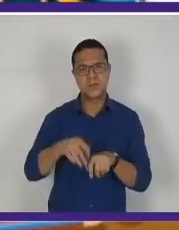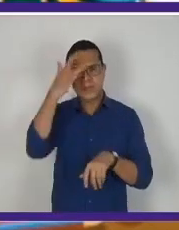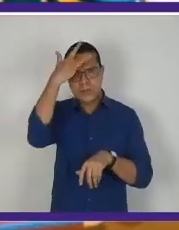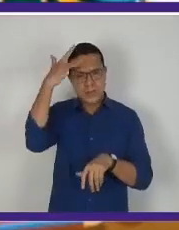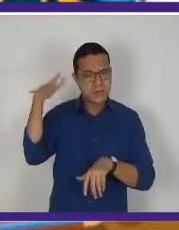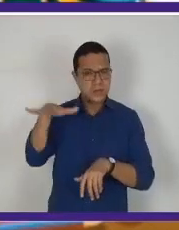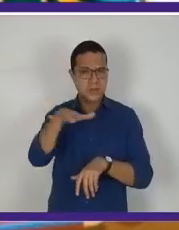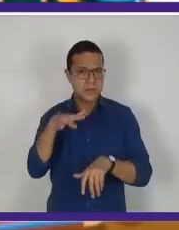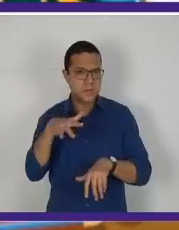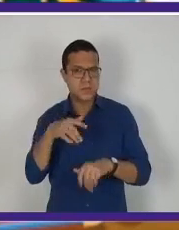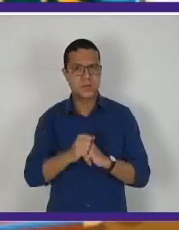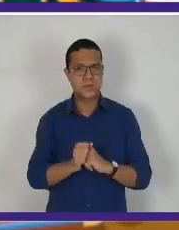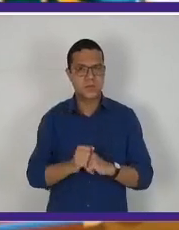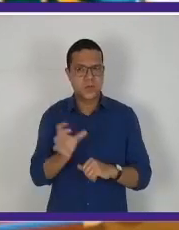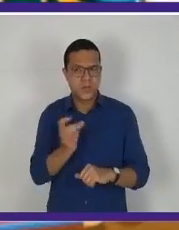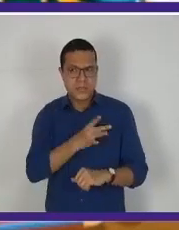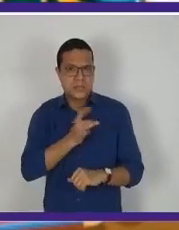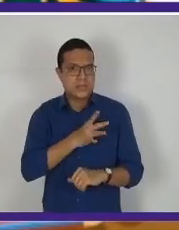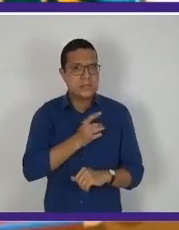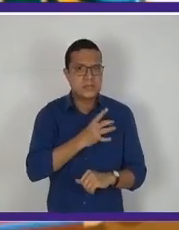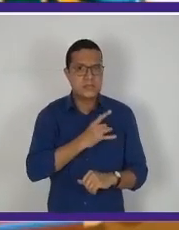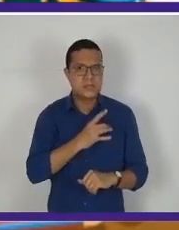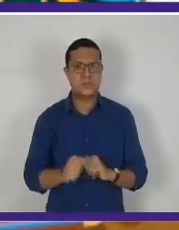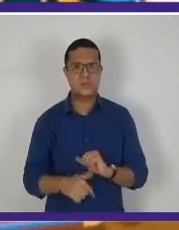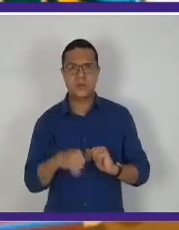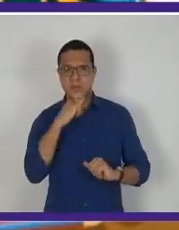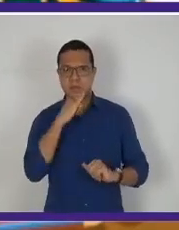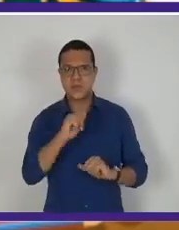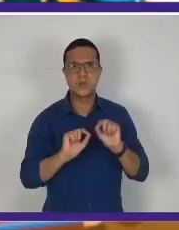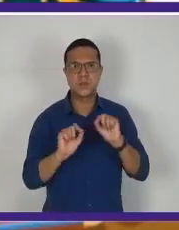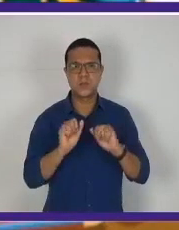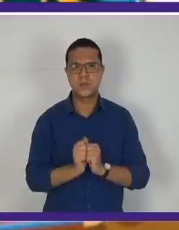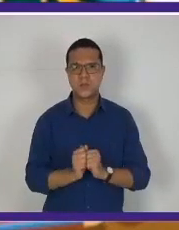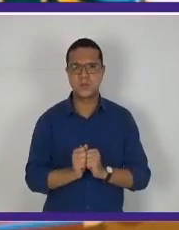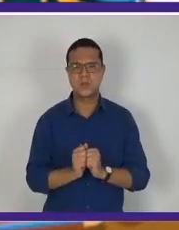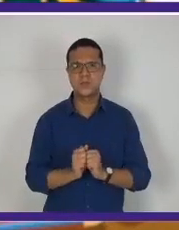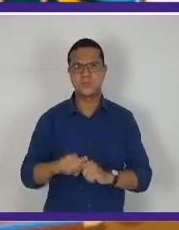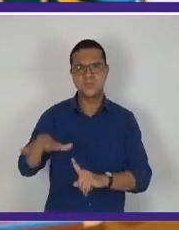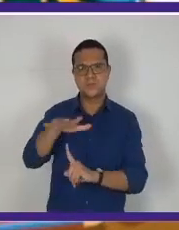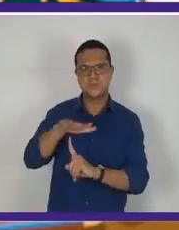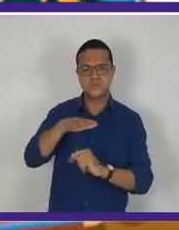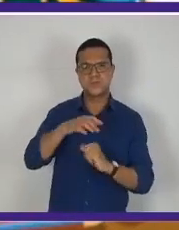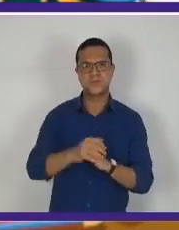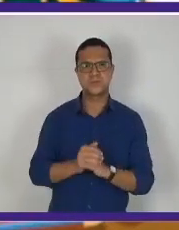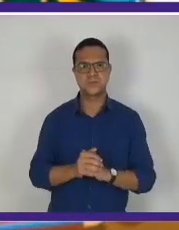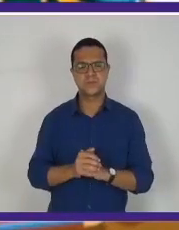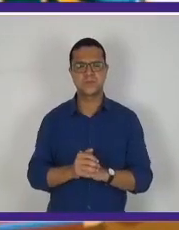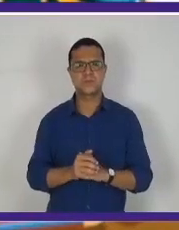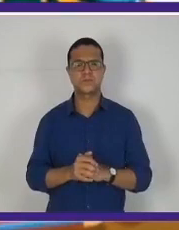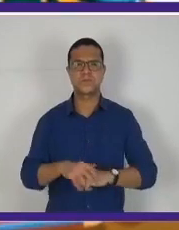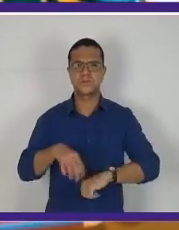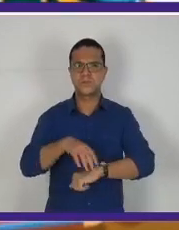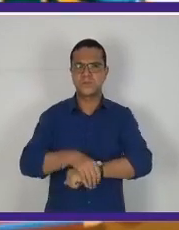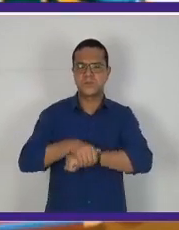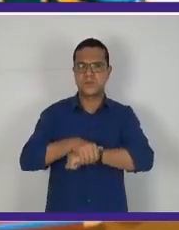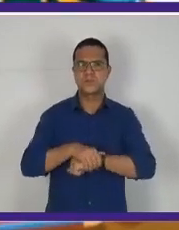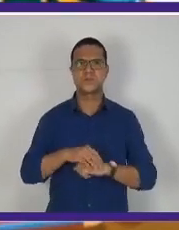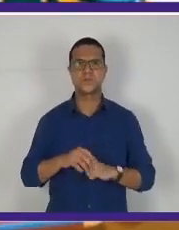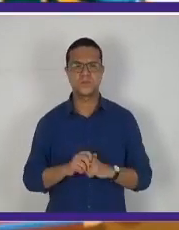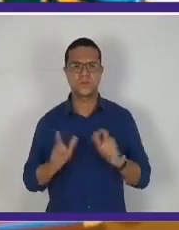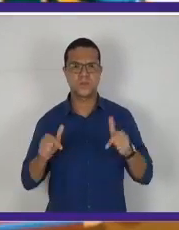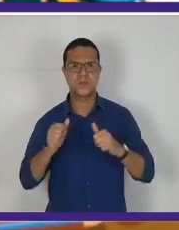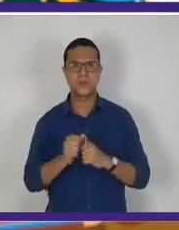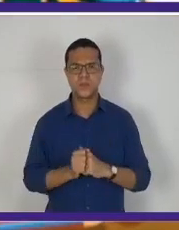desespero, ao pânico. Ele decreta, dessa vez, o estado de sítio. E aí ele passa a atuar de forma